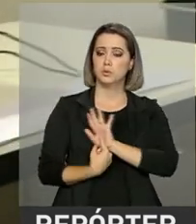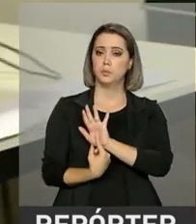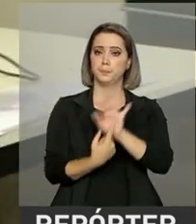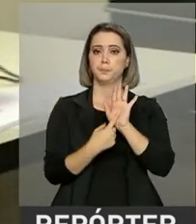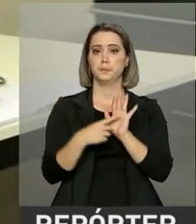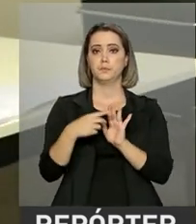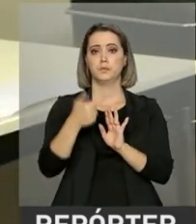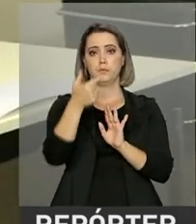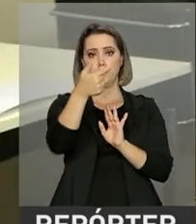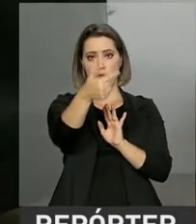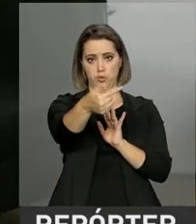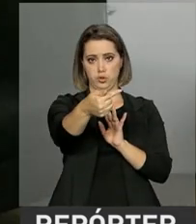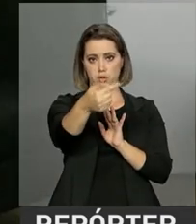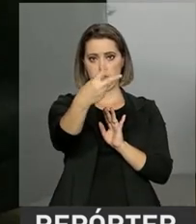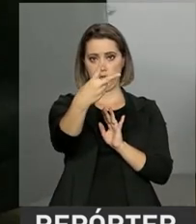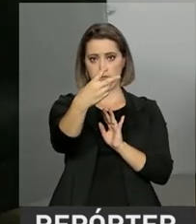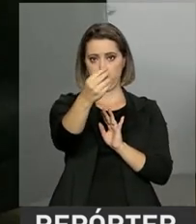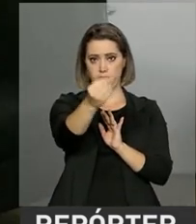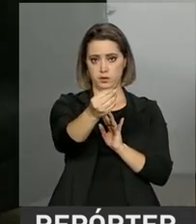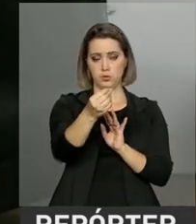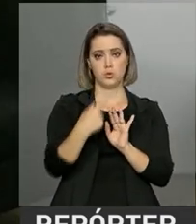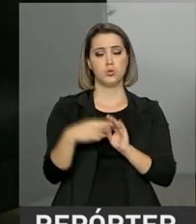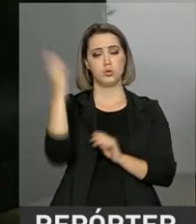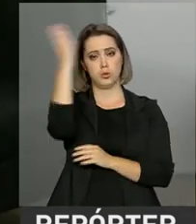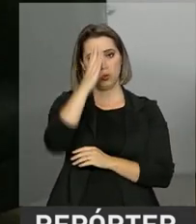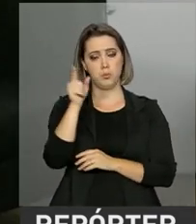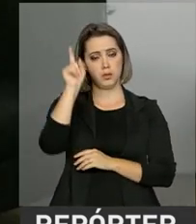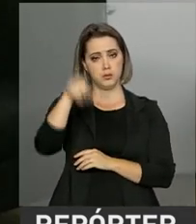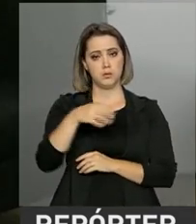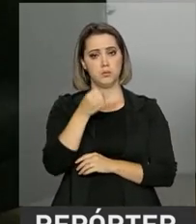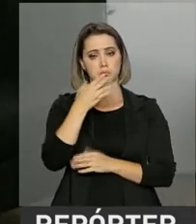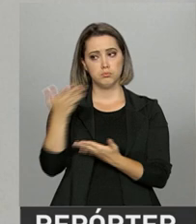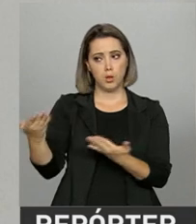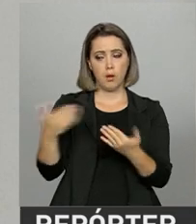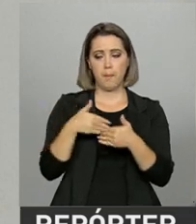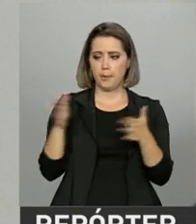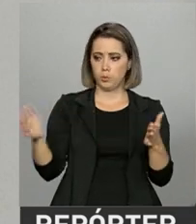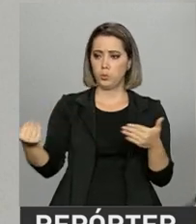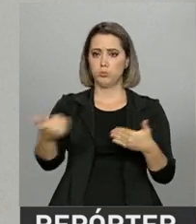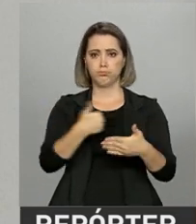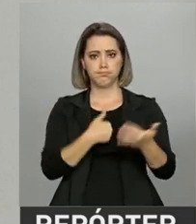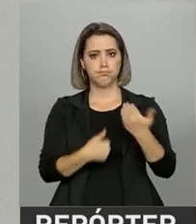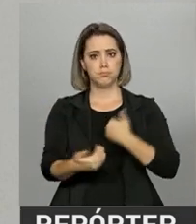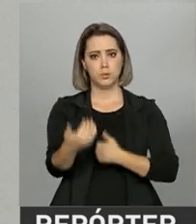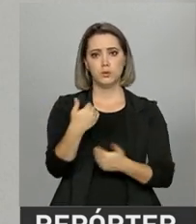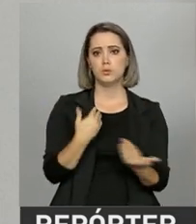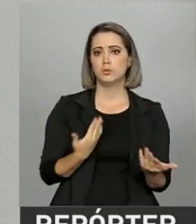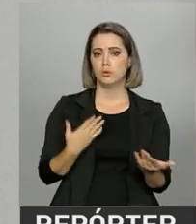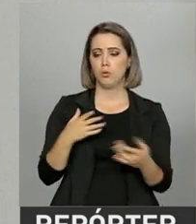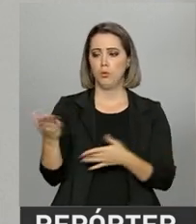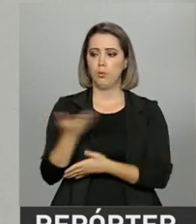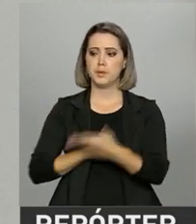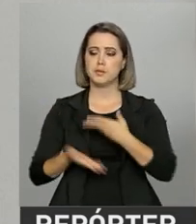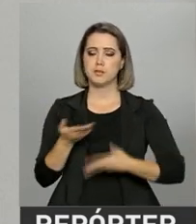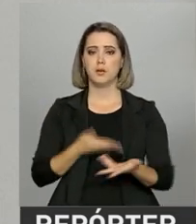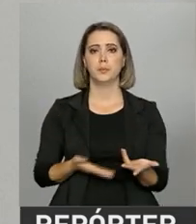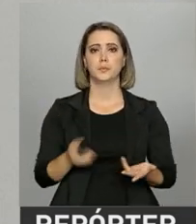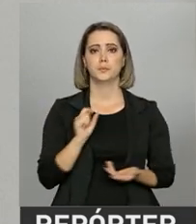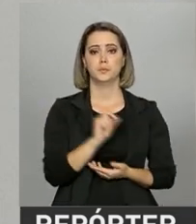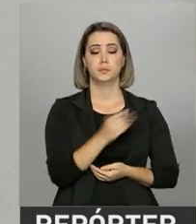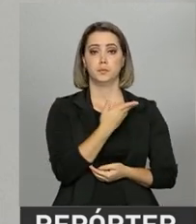G20 que o Brasil é favorável à abertura comercial. Foi importante o debate sobre